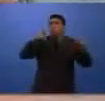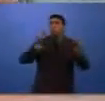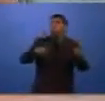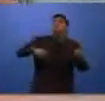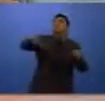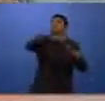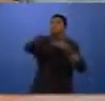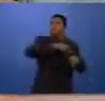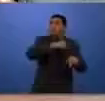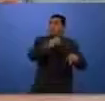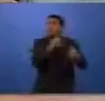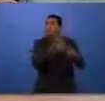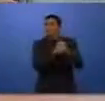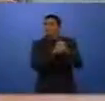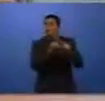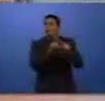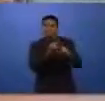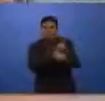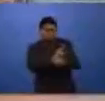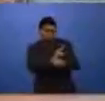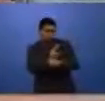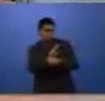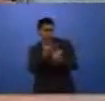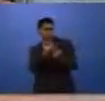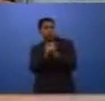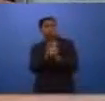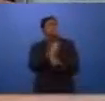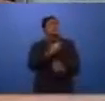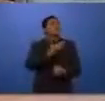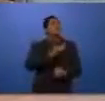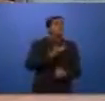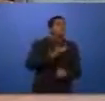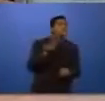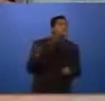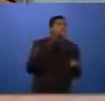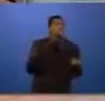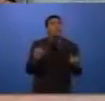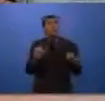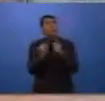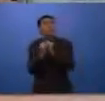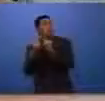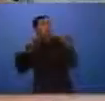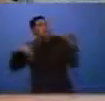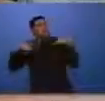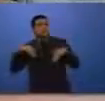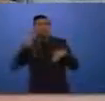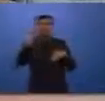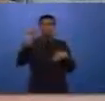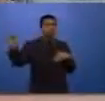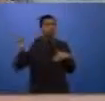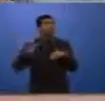pessoas que estão com seus filhos, acompanhar, sobretudo, os seus filhos, saber quem são os seus colegas,